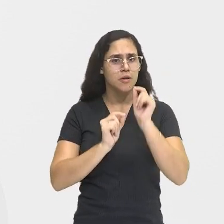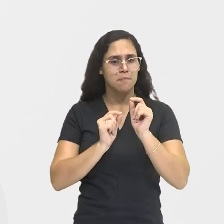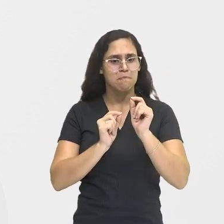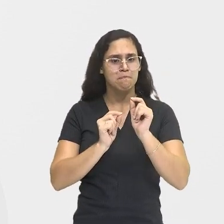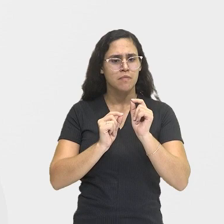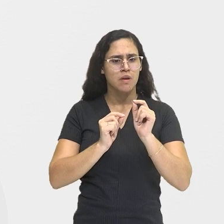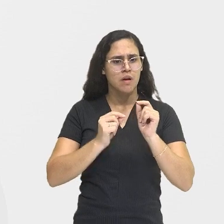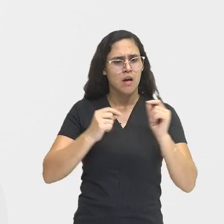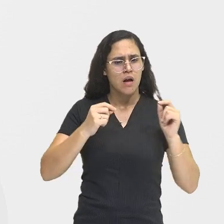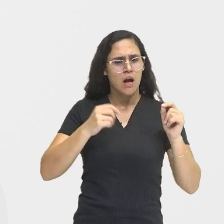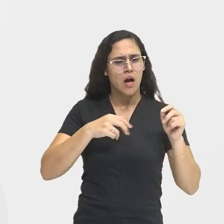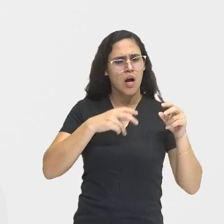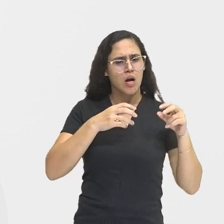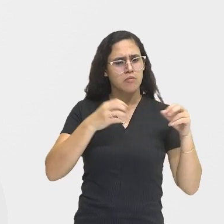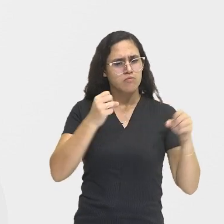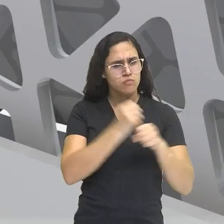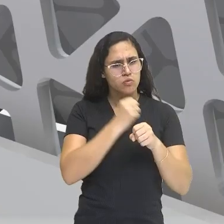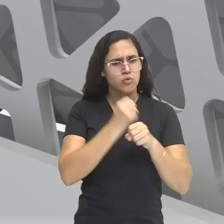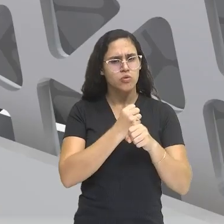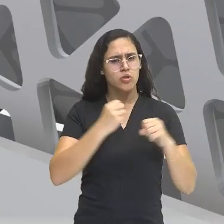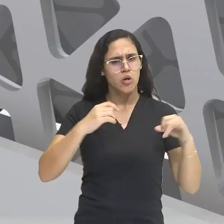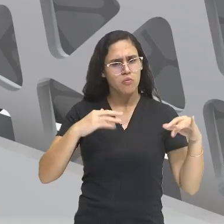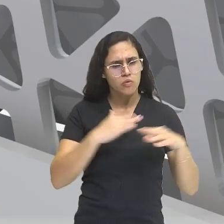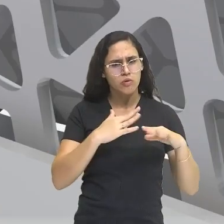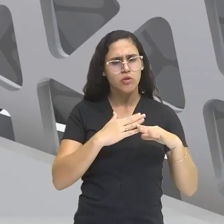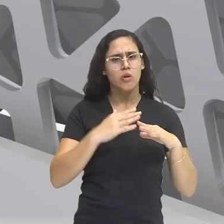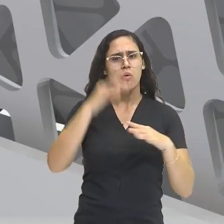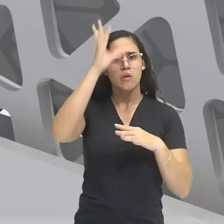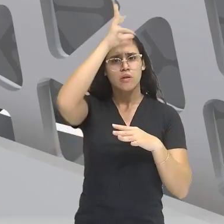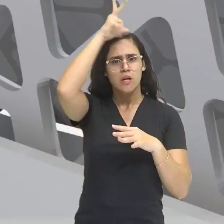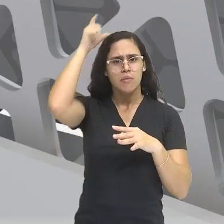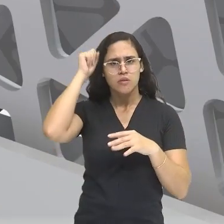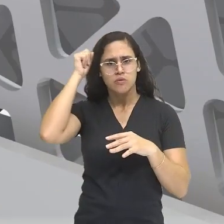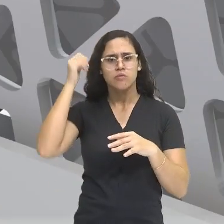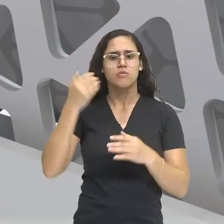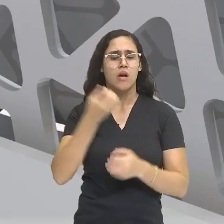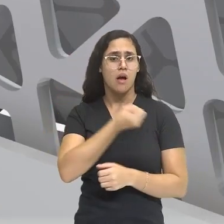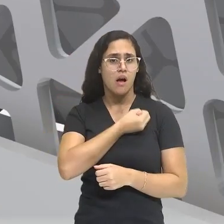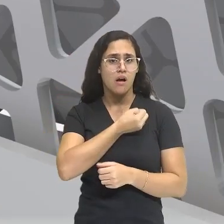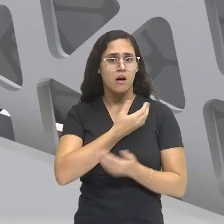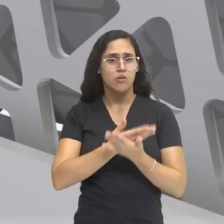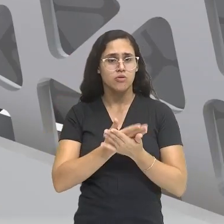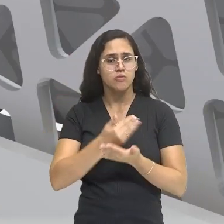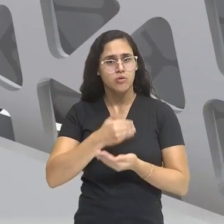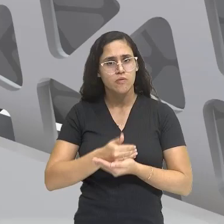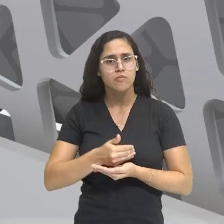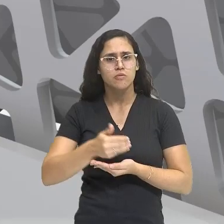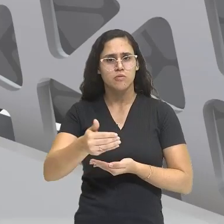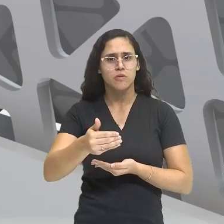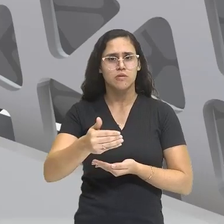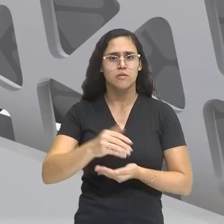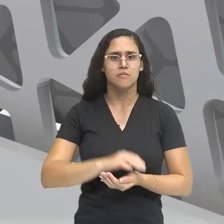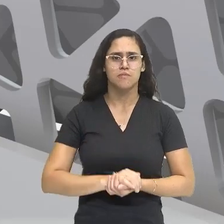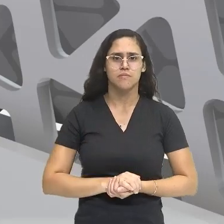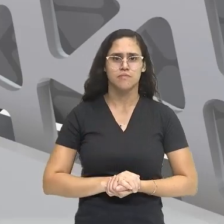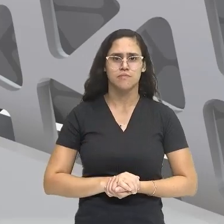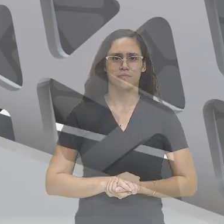urbanização da Amazônia. Então essa é a nossa aula de número 8. Vamos aí a mais uma aula de Geografia.